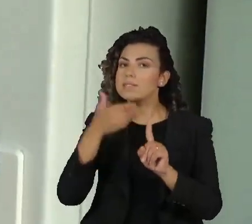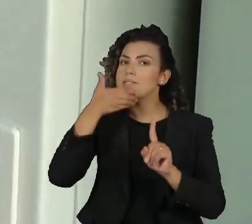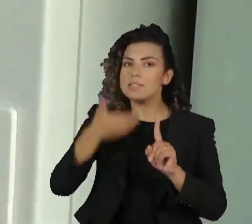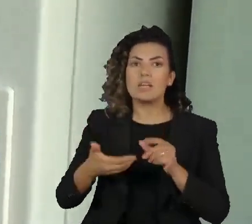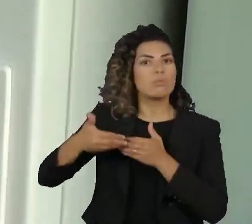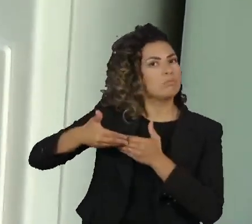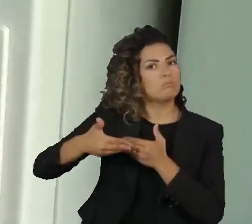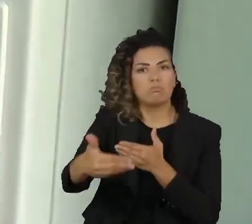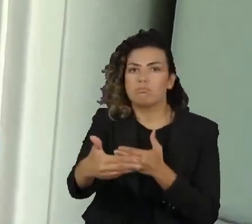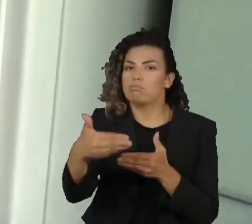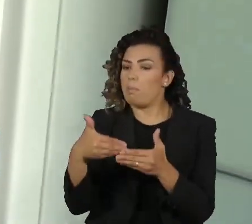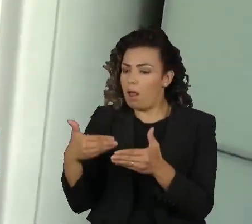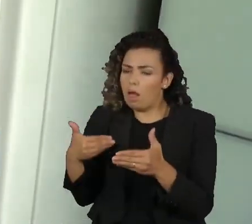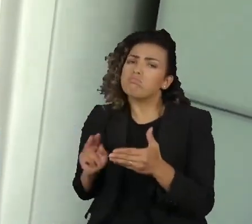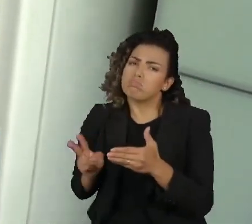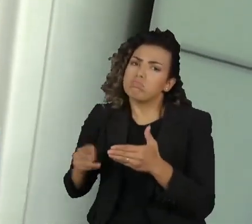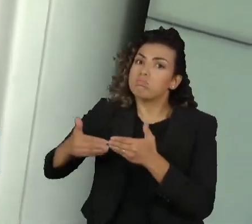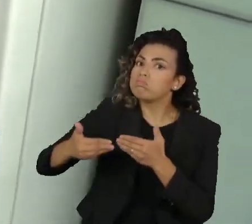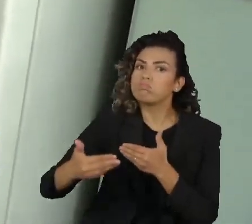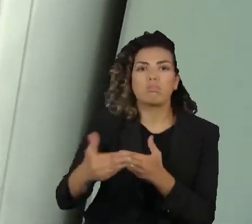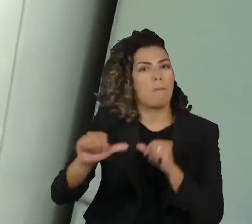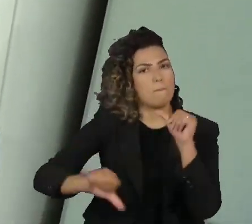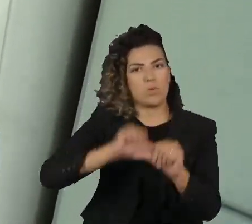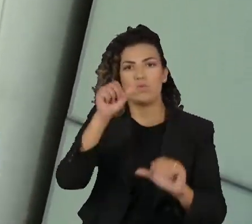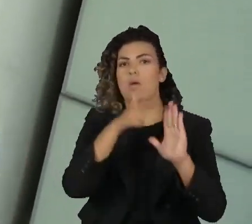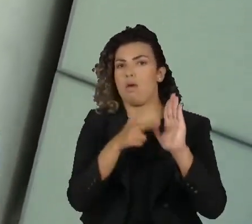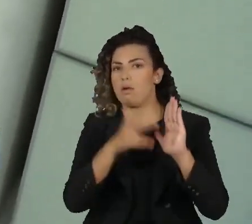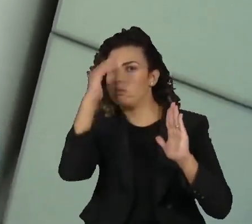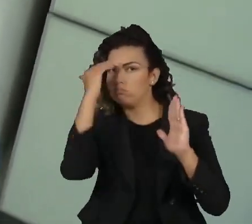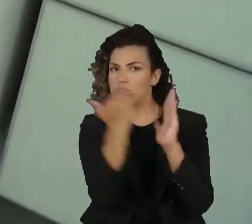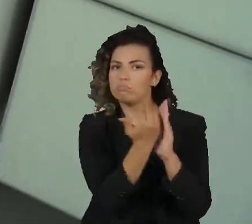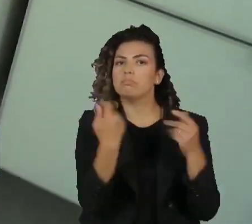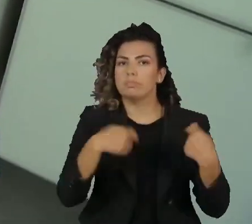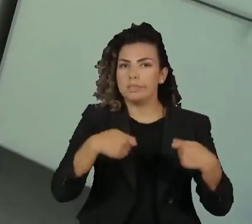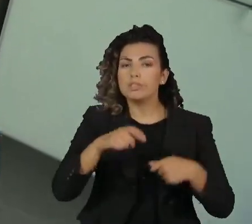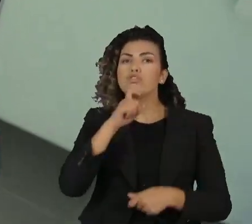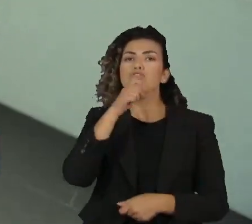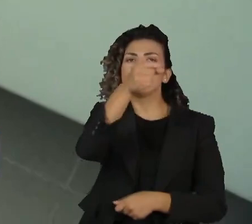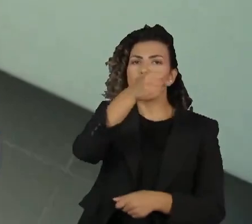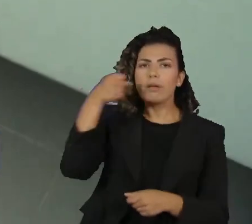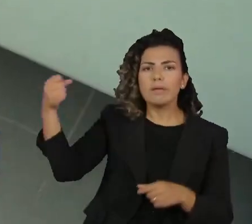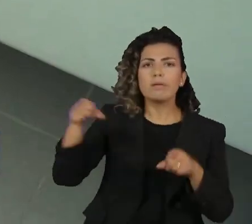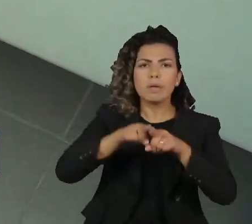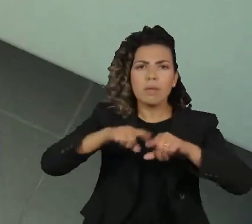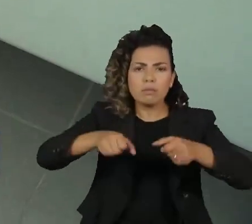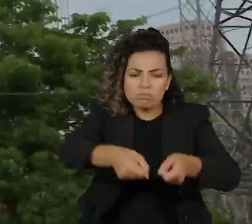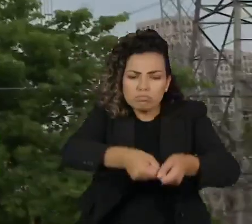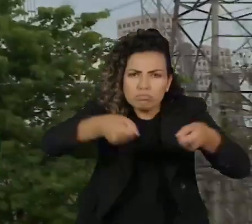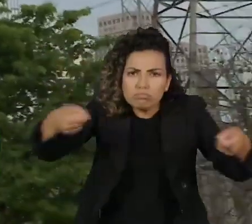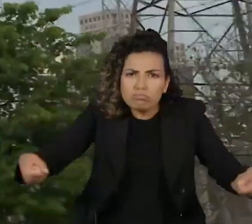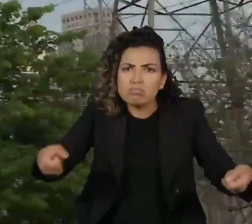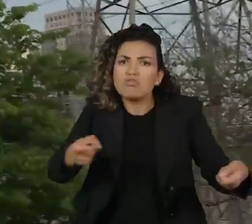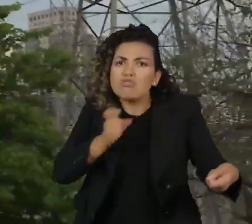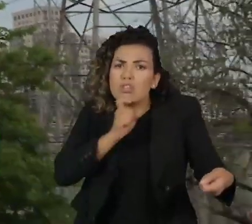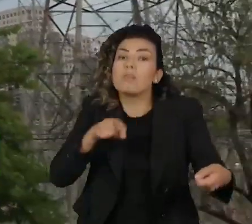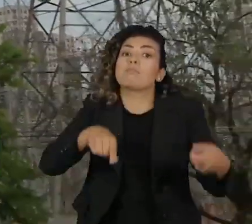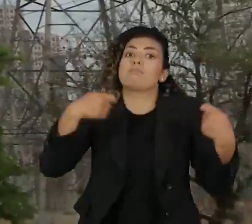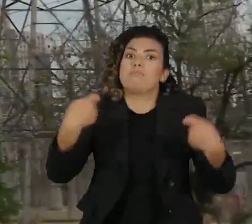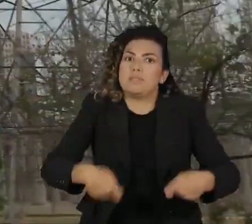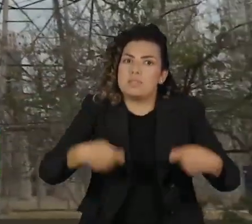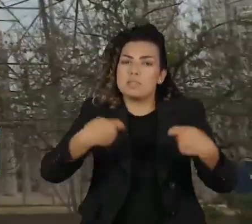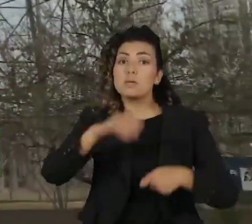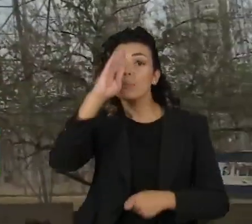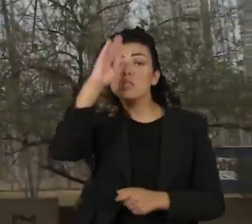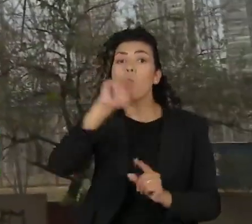mudanças também valem para congeladores e frigobares. Com as mudanças, o Ministério de Minas e Energia espera reduzir a